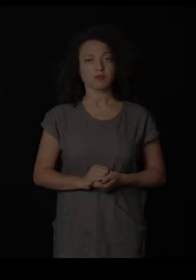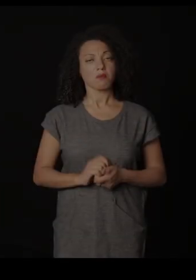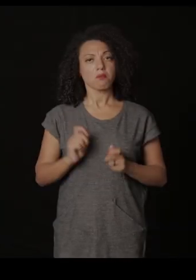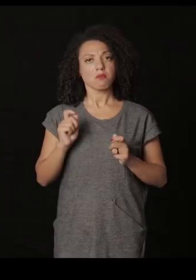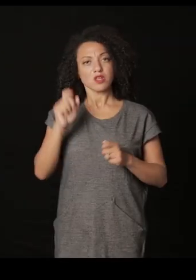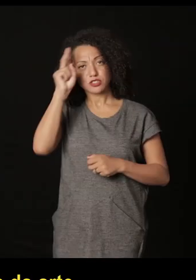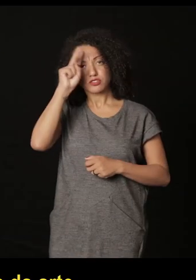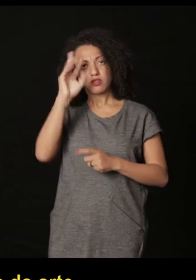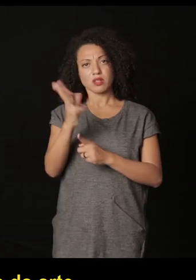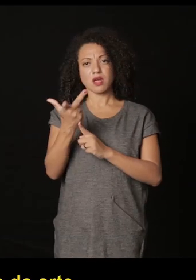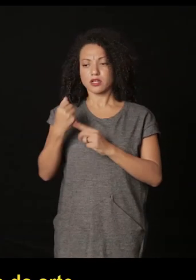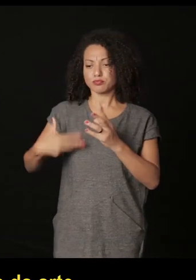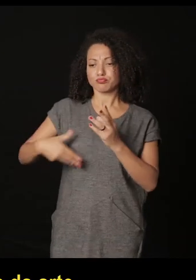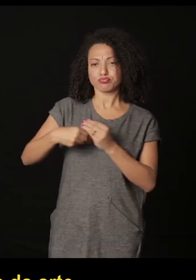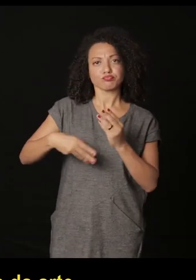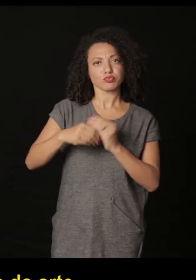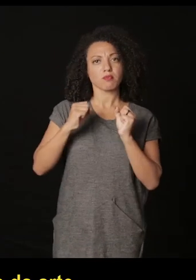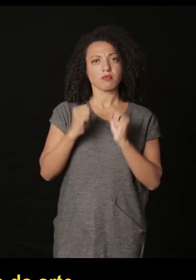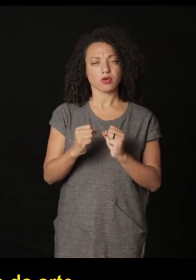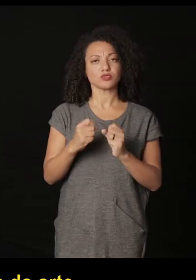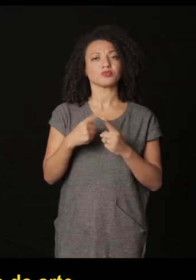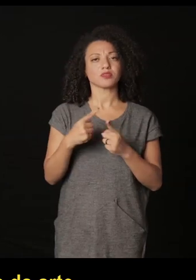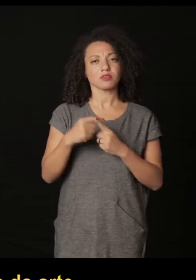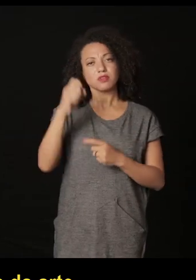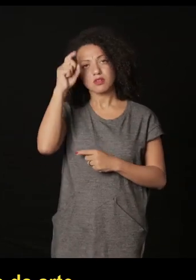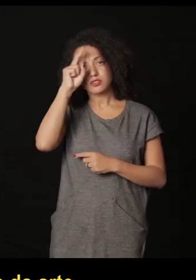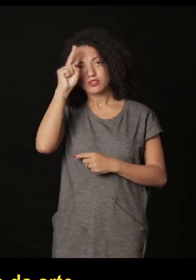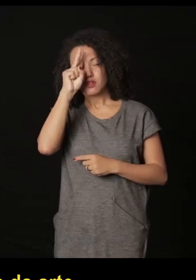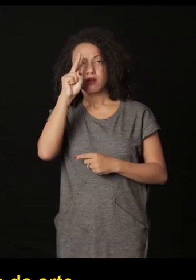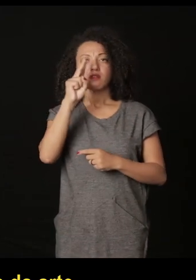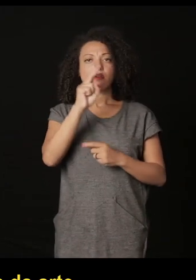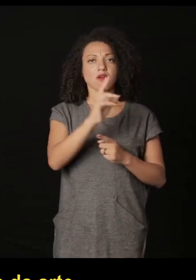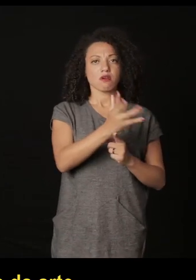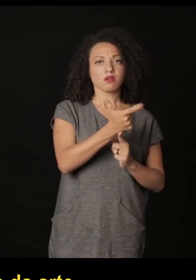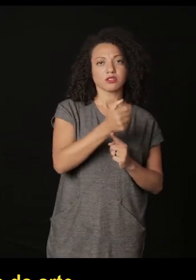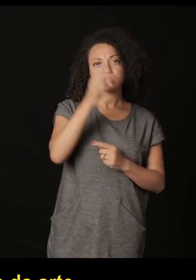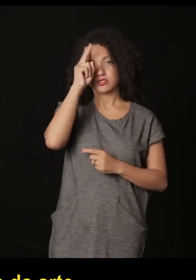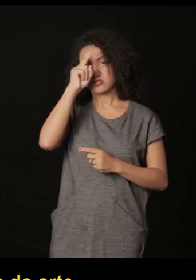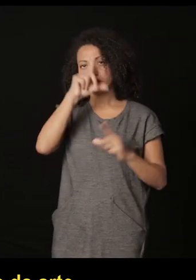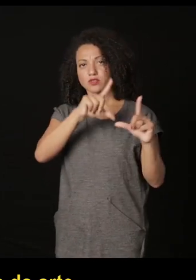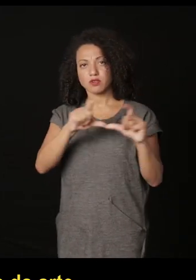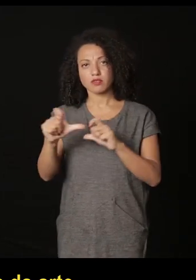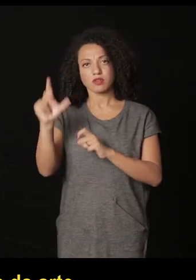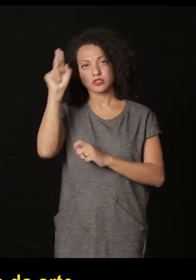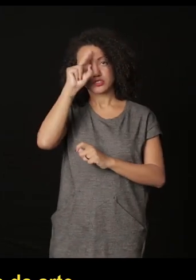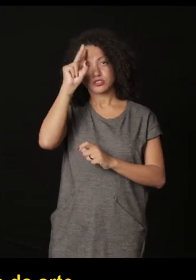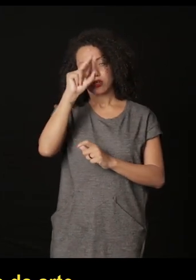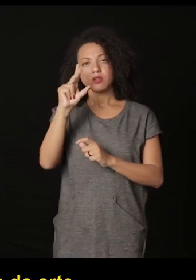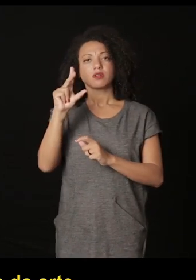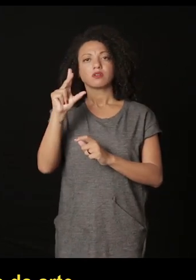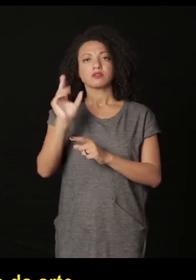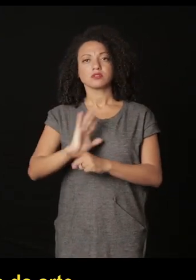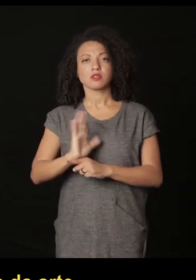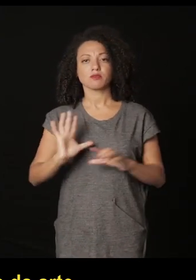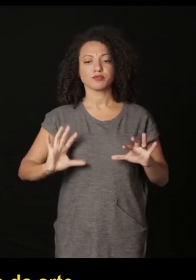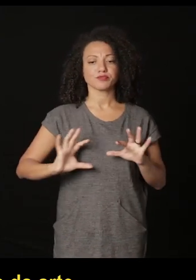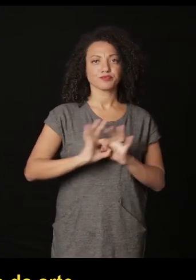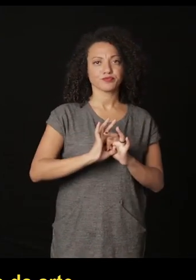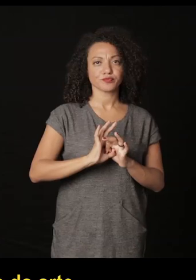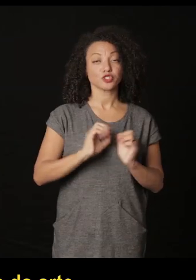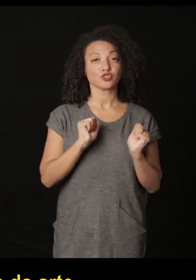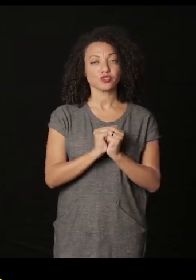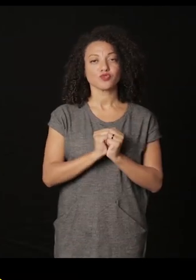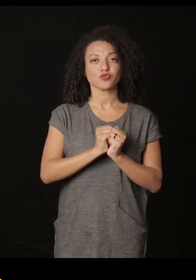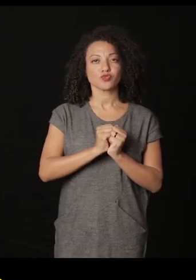que se pode adicionar na história da arte na história da fotografia e na história do